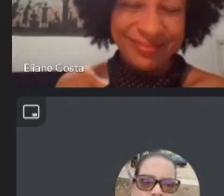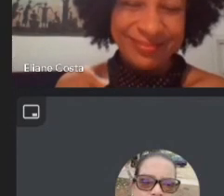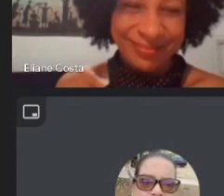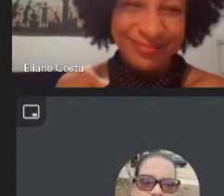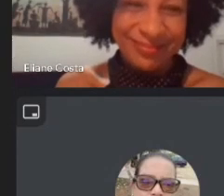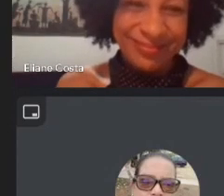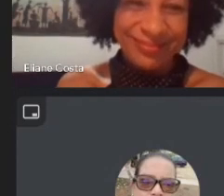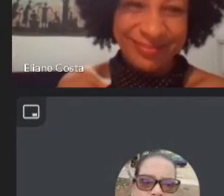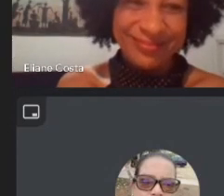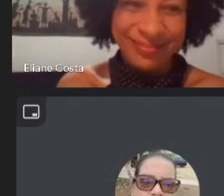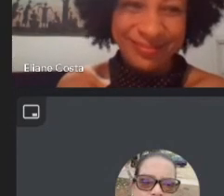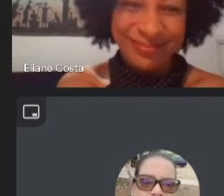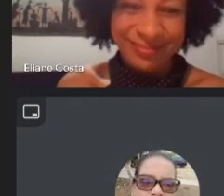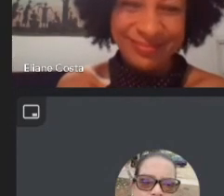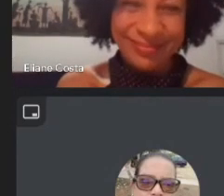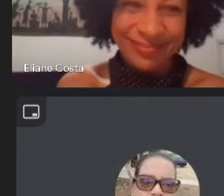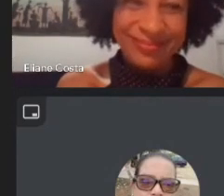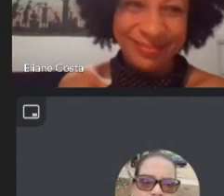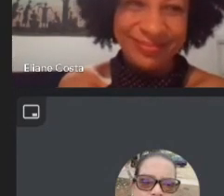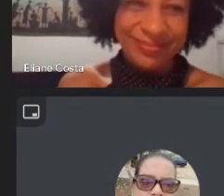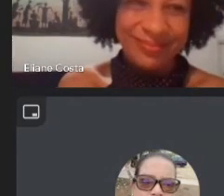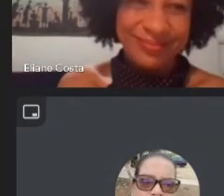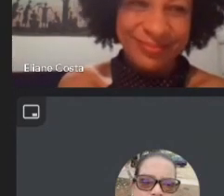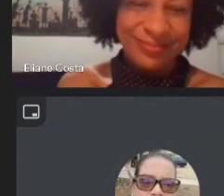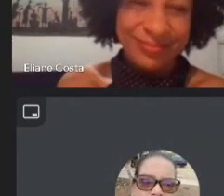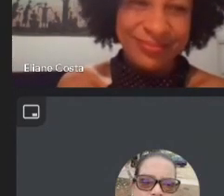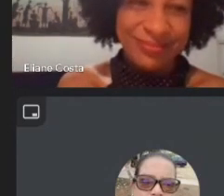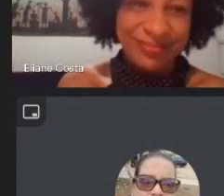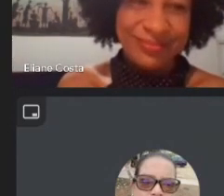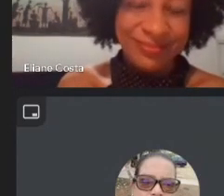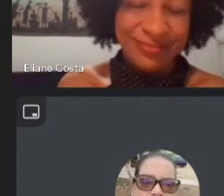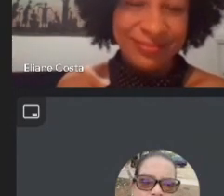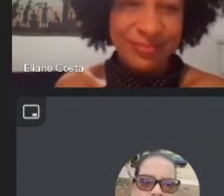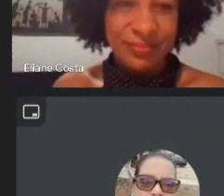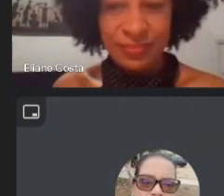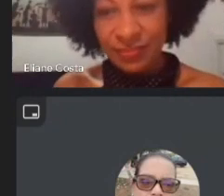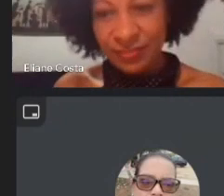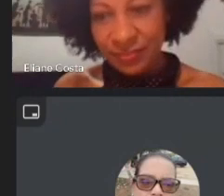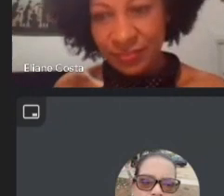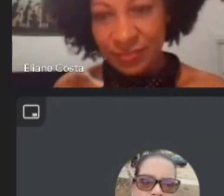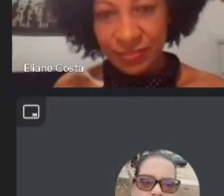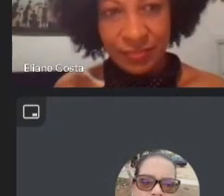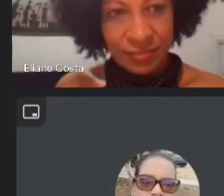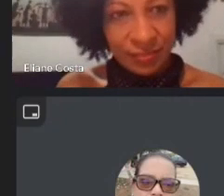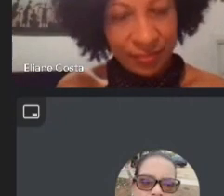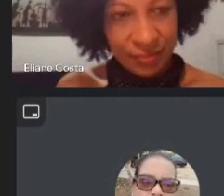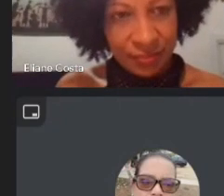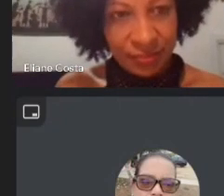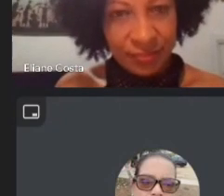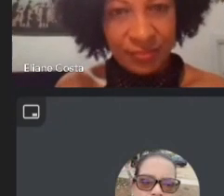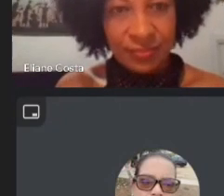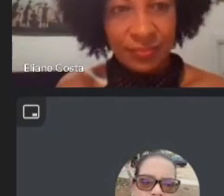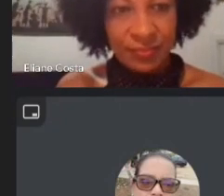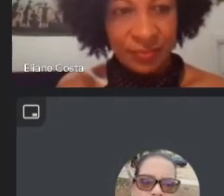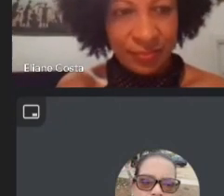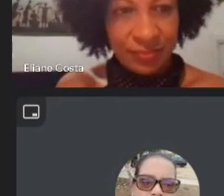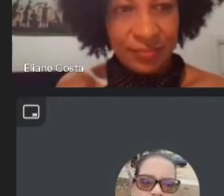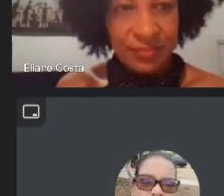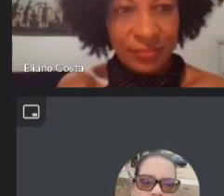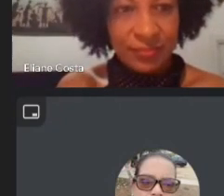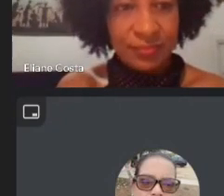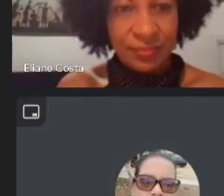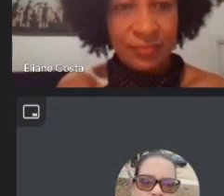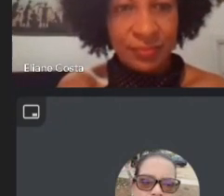com mais nada não combina com nada então estou falando isso porque eu acho que esse um ponto que cada vez mais eu quero